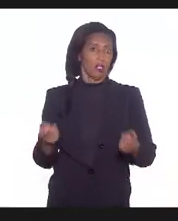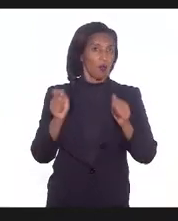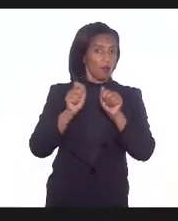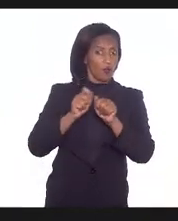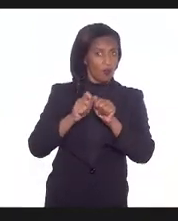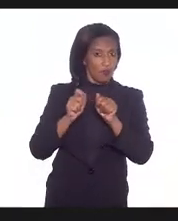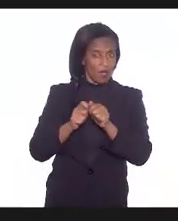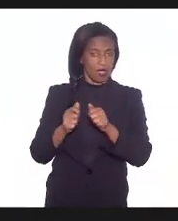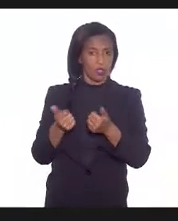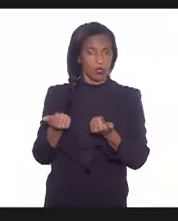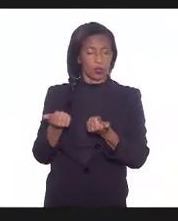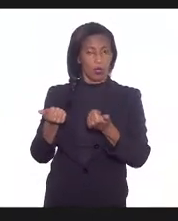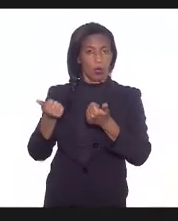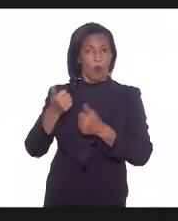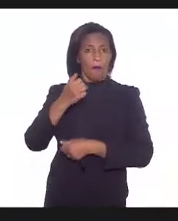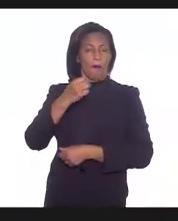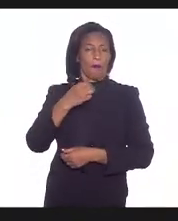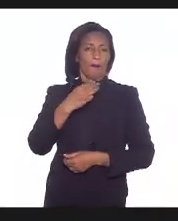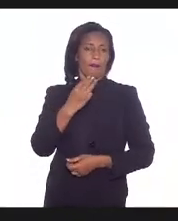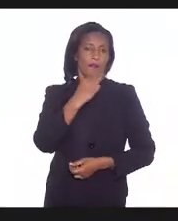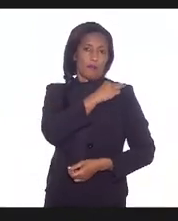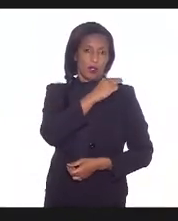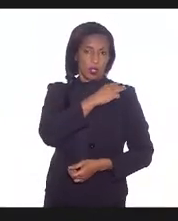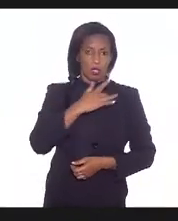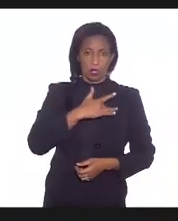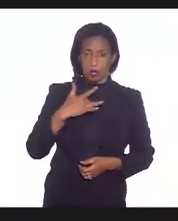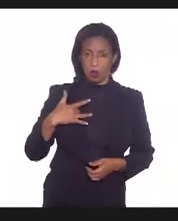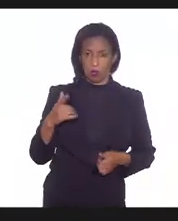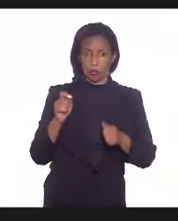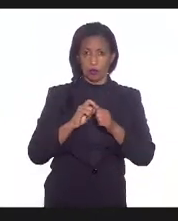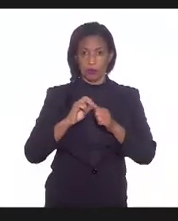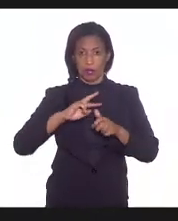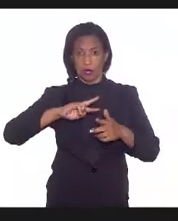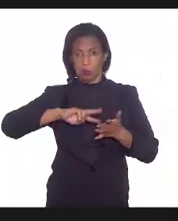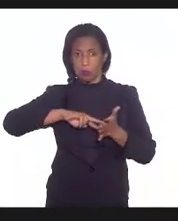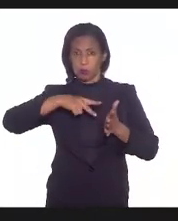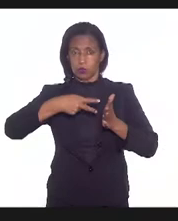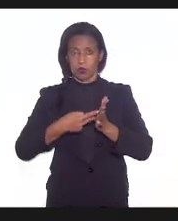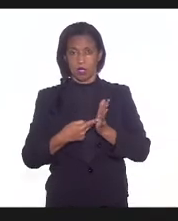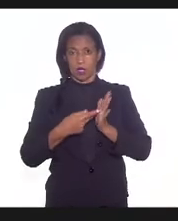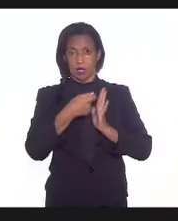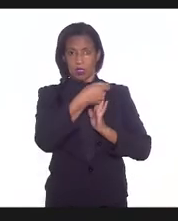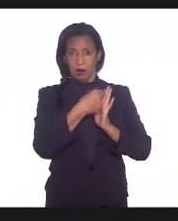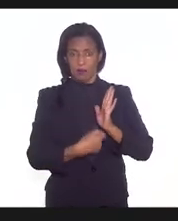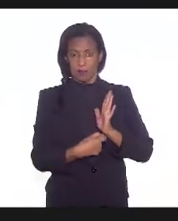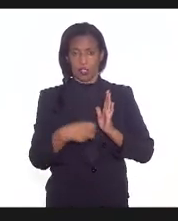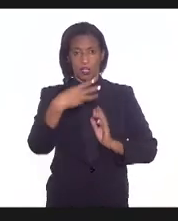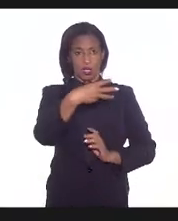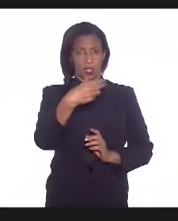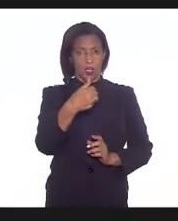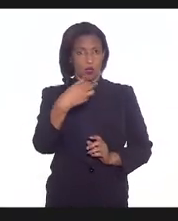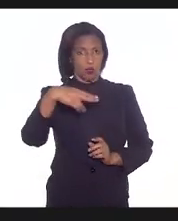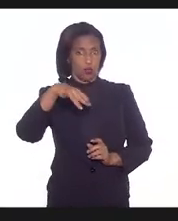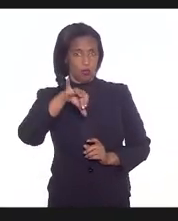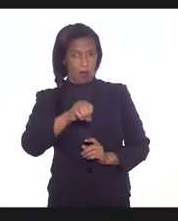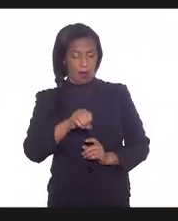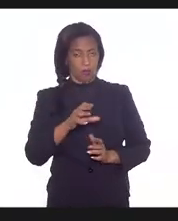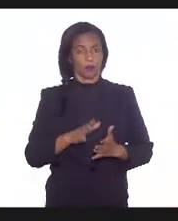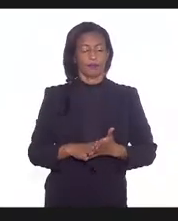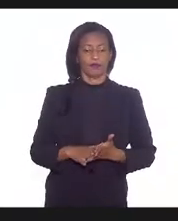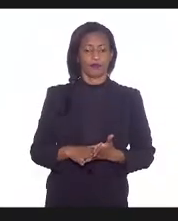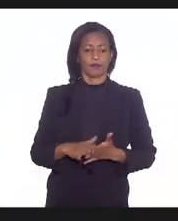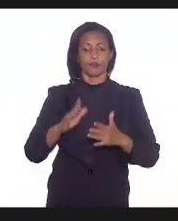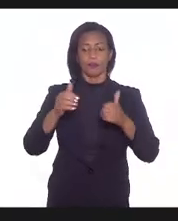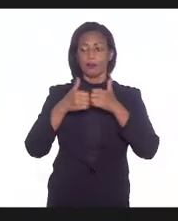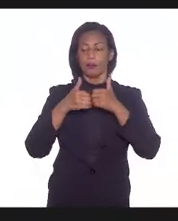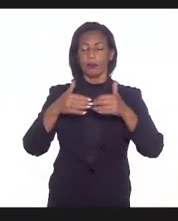uma Ministério da Saúde fez uma alteração na ficha em 31 de março de 2020 inclui o campo ocupação e